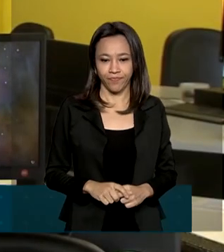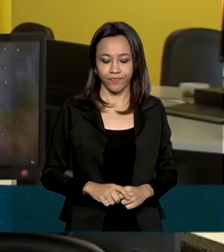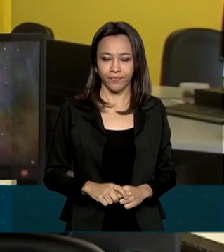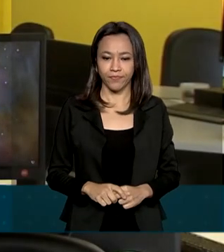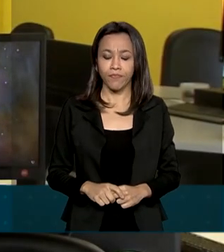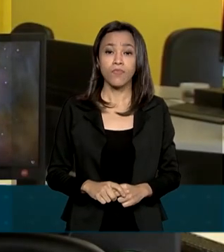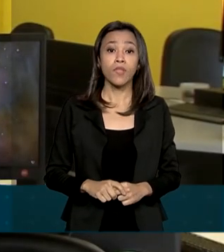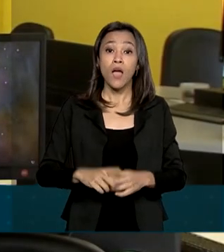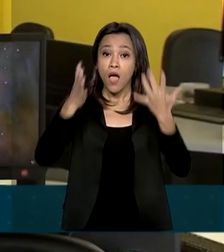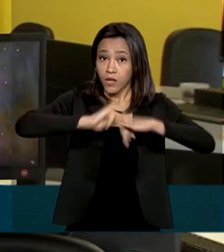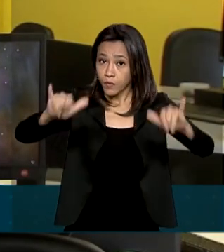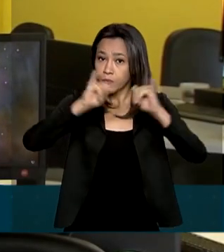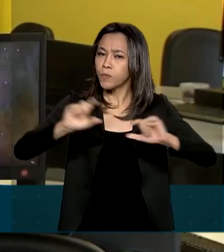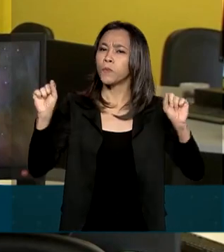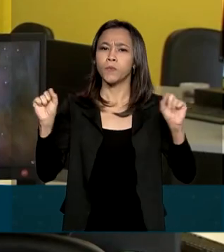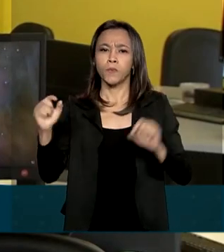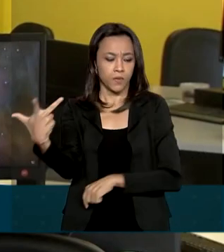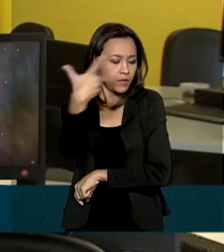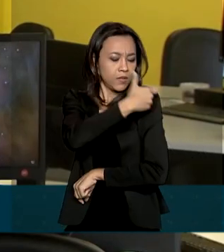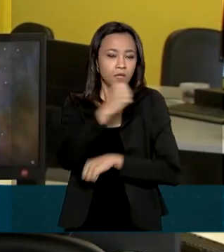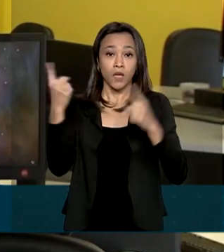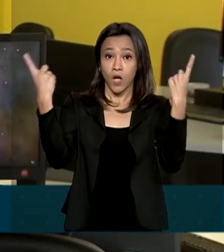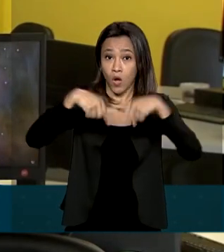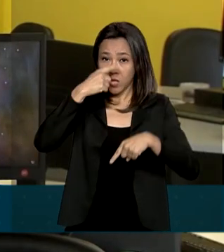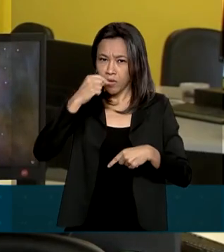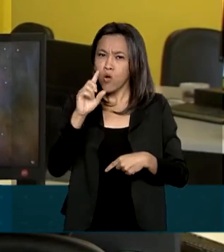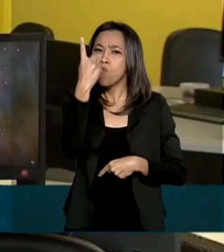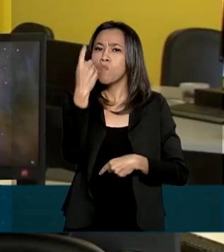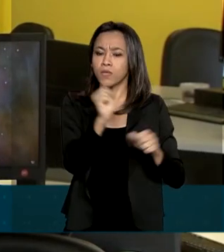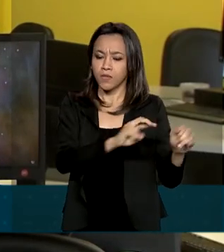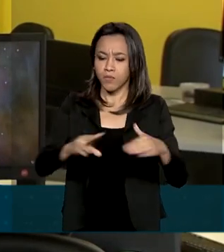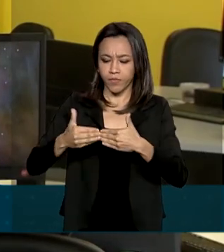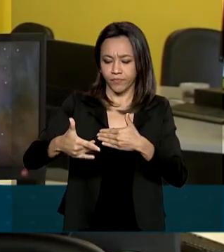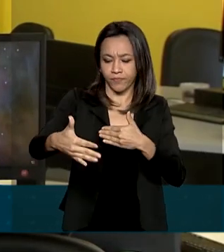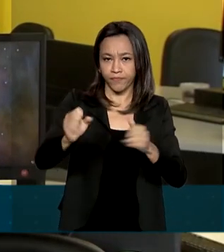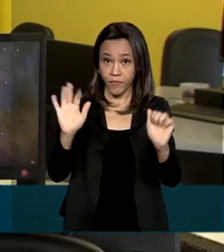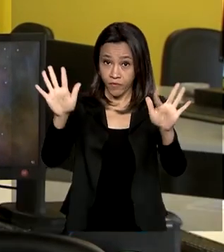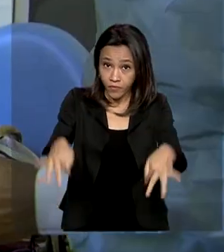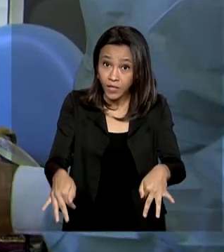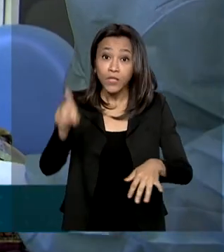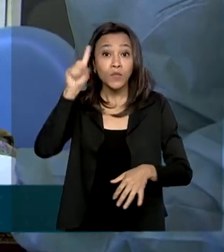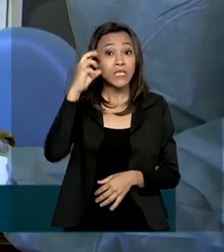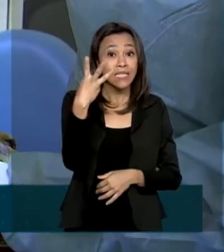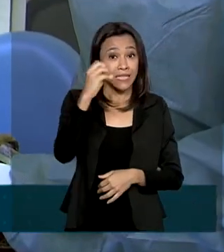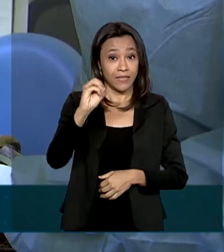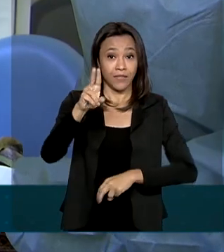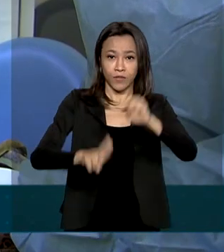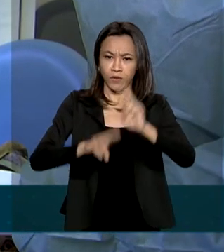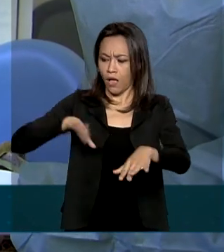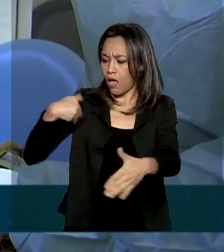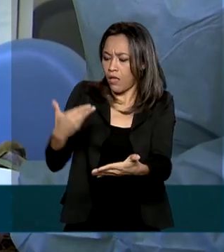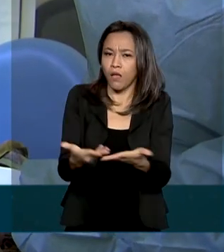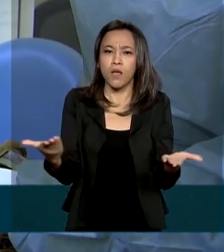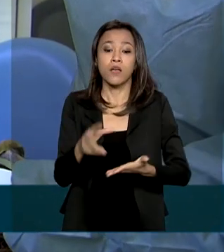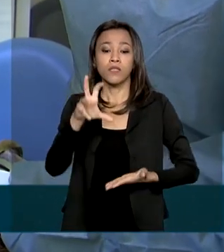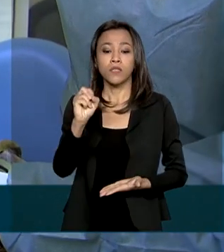A campanha nacional de vacinação contra a gripe termina daqui a uma semana, no dia 30 de junho. Até o momento, 58